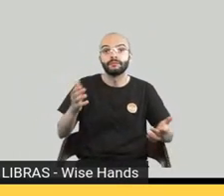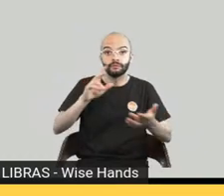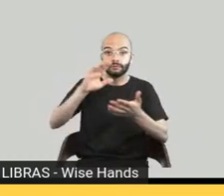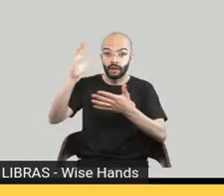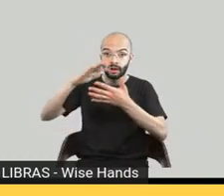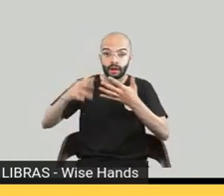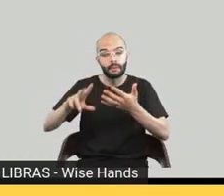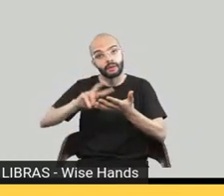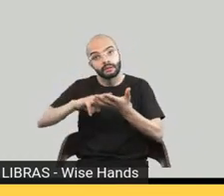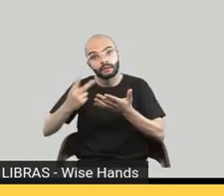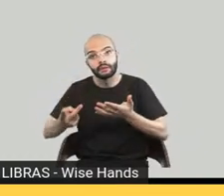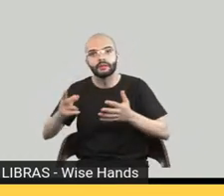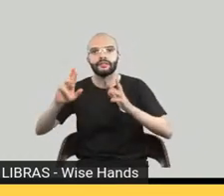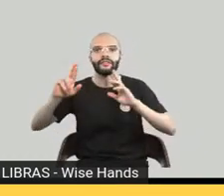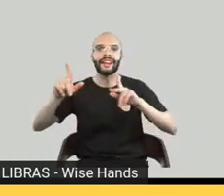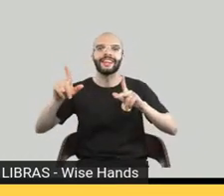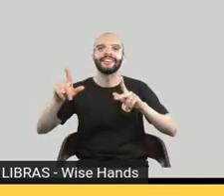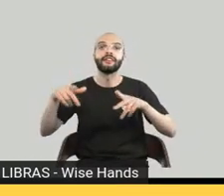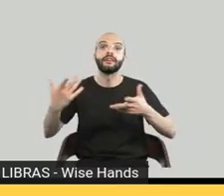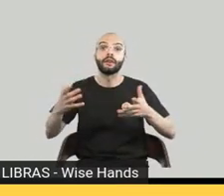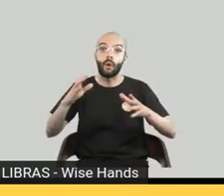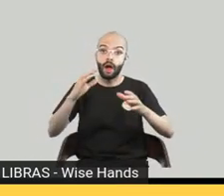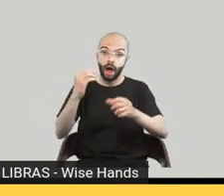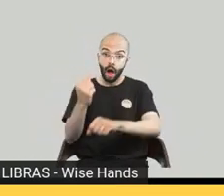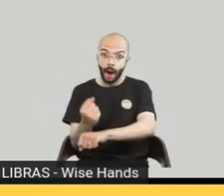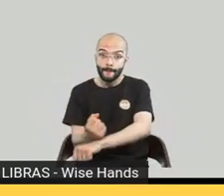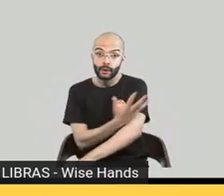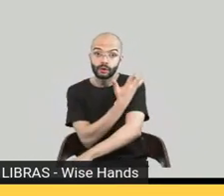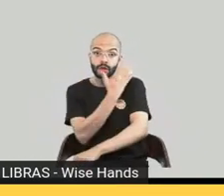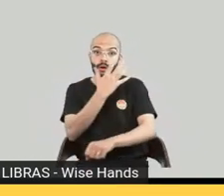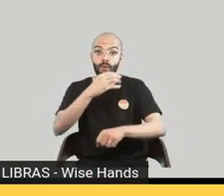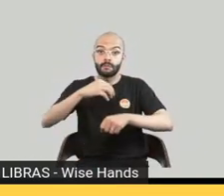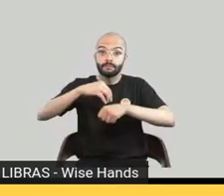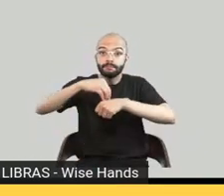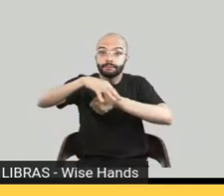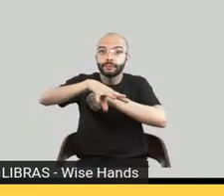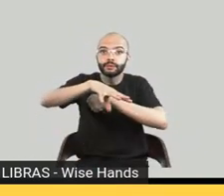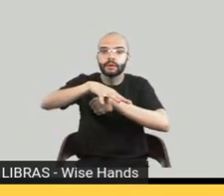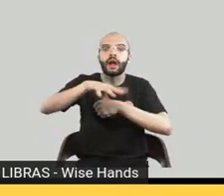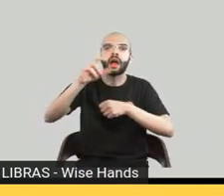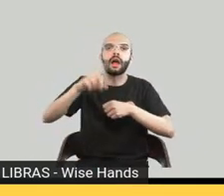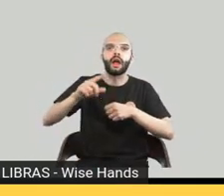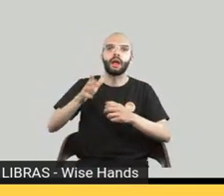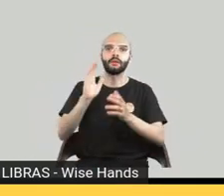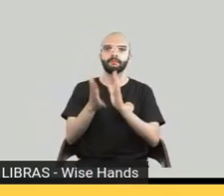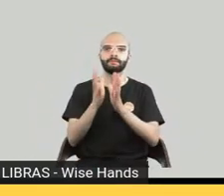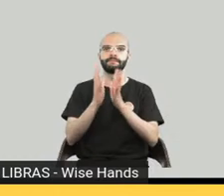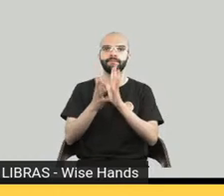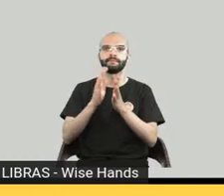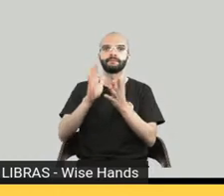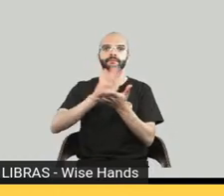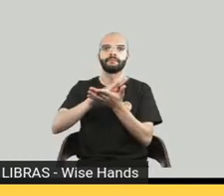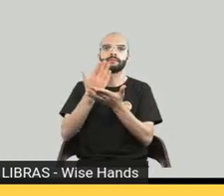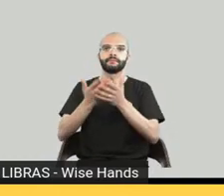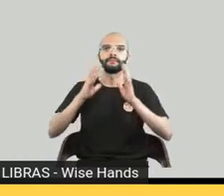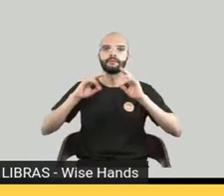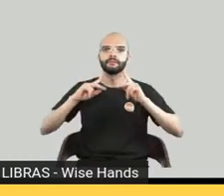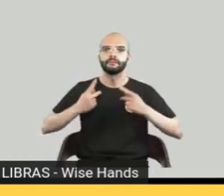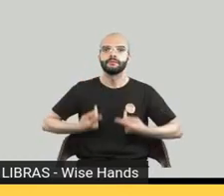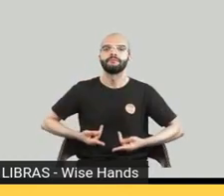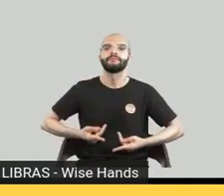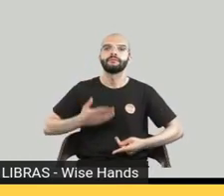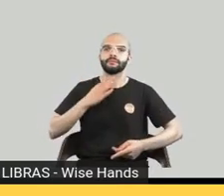emoção o que passa realmente a vontade de você estar consumindo são intérpretes humanos legal